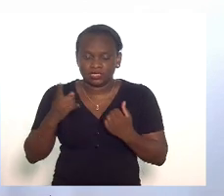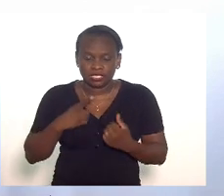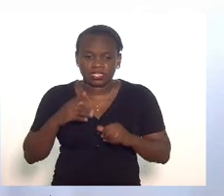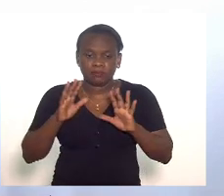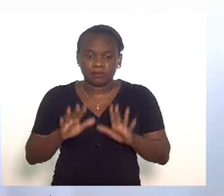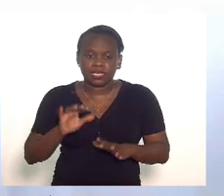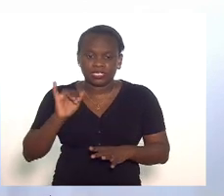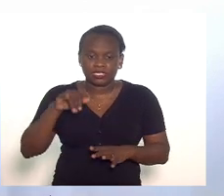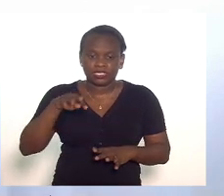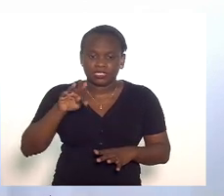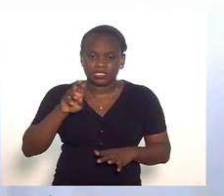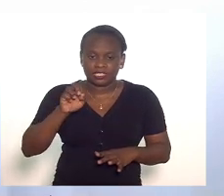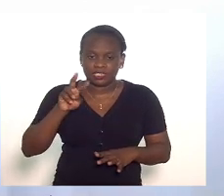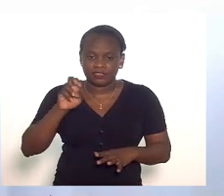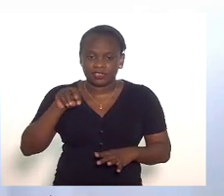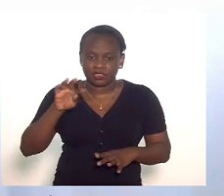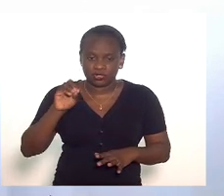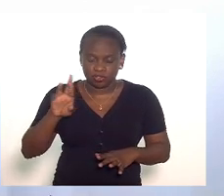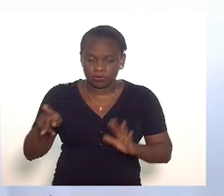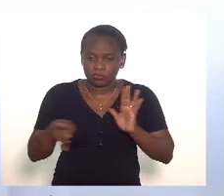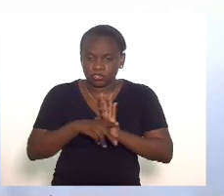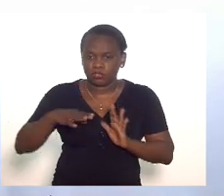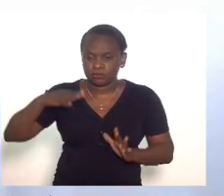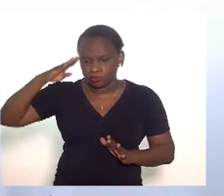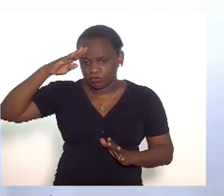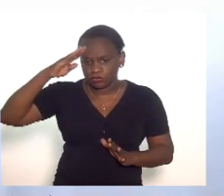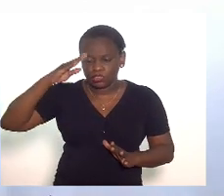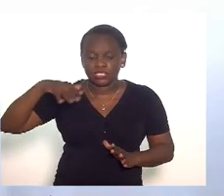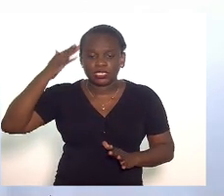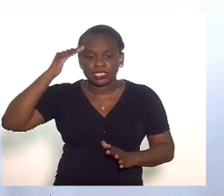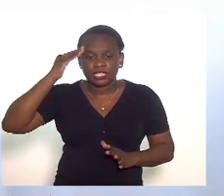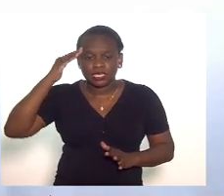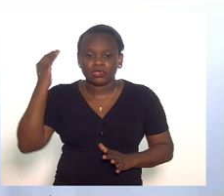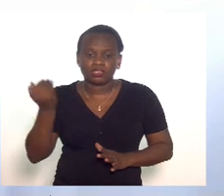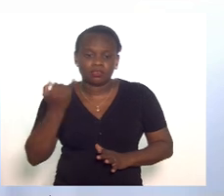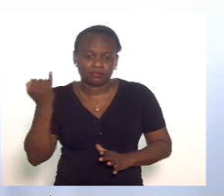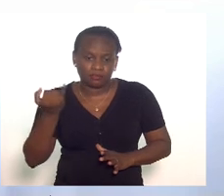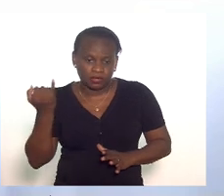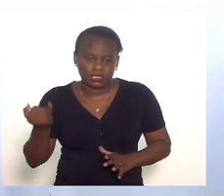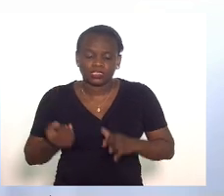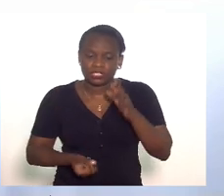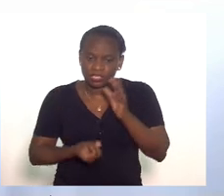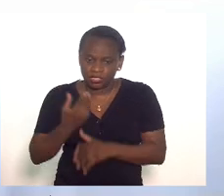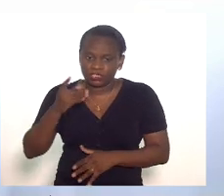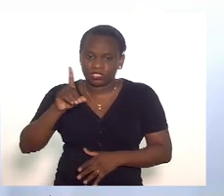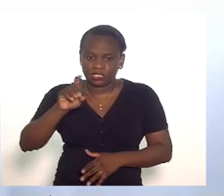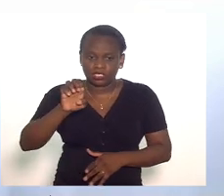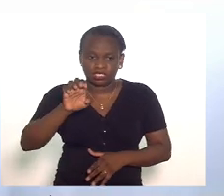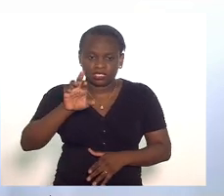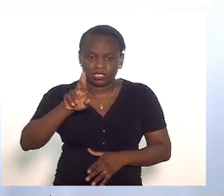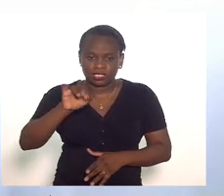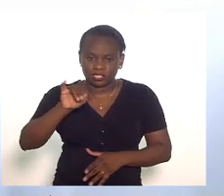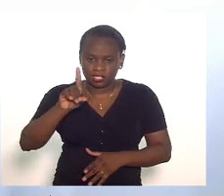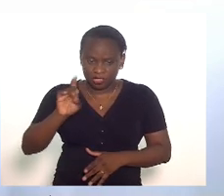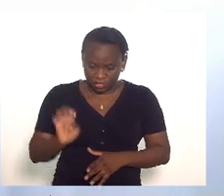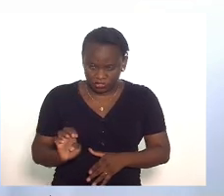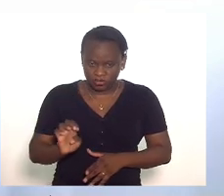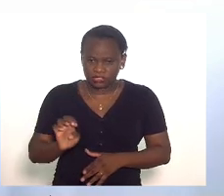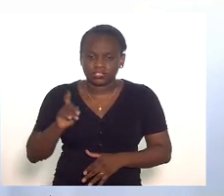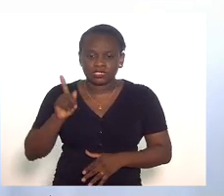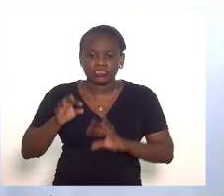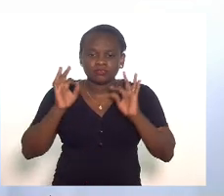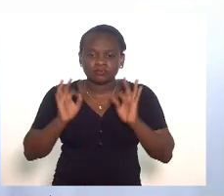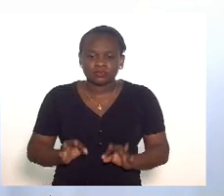interventor que era o integrante das forças armadas entendeu a importância da criação da Decrade a Decrade foi